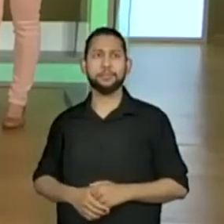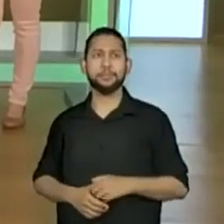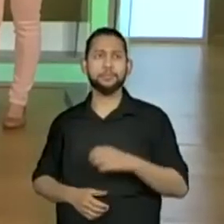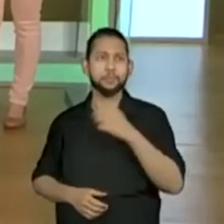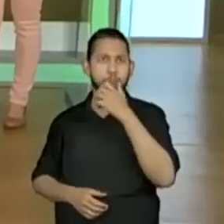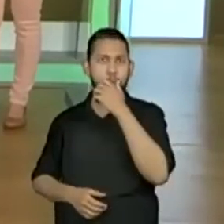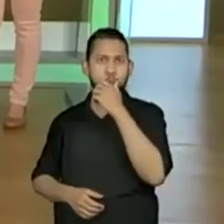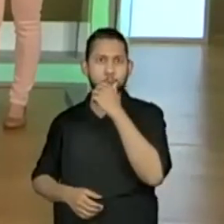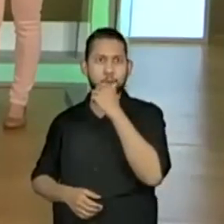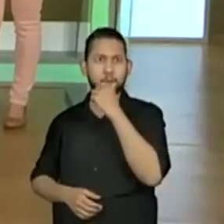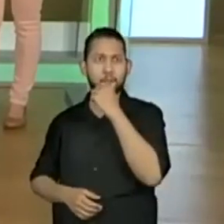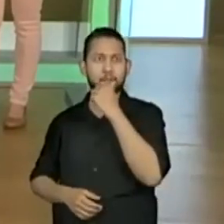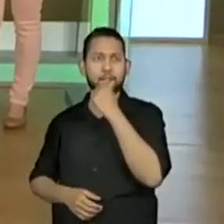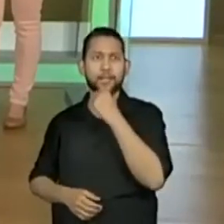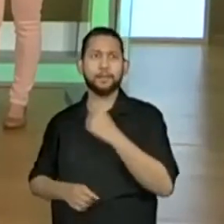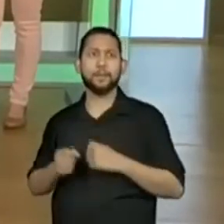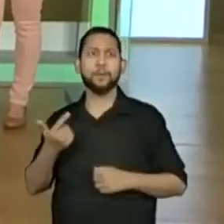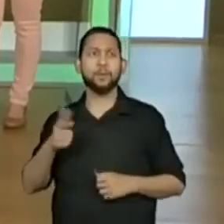Ih, eu vou pegar o azul.